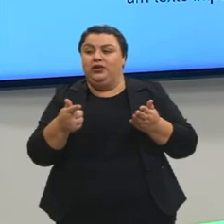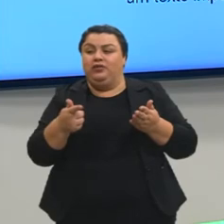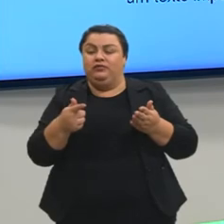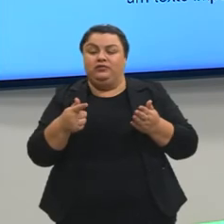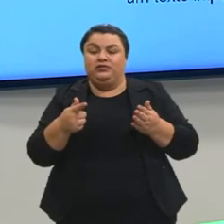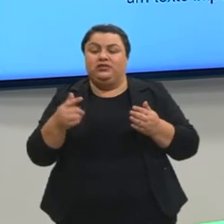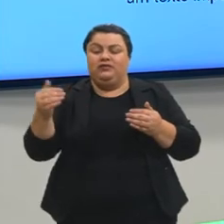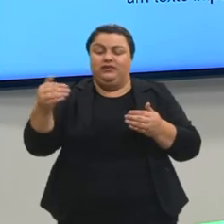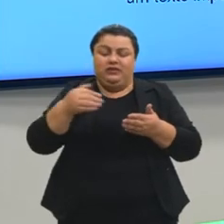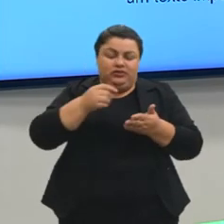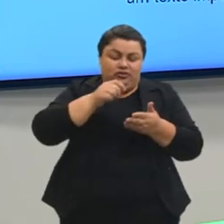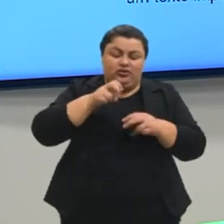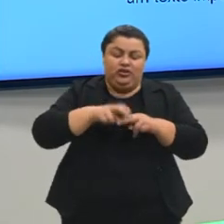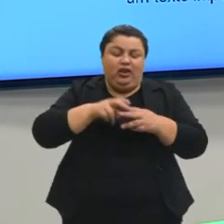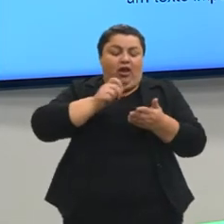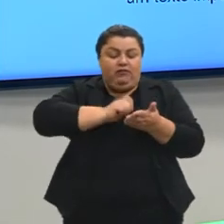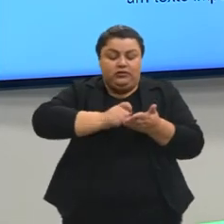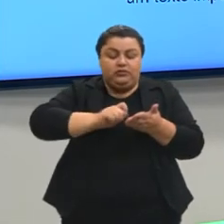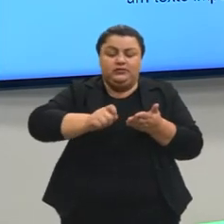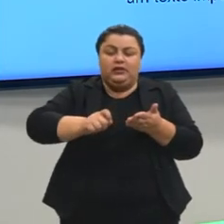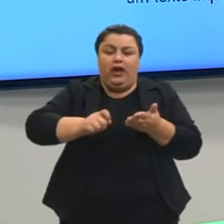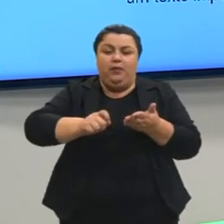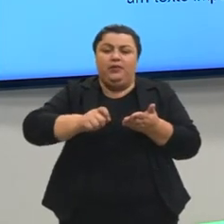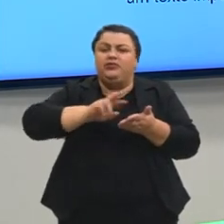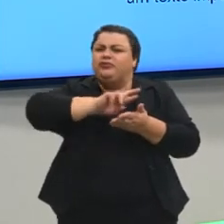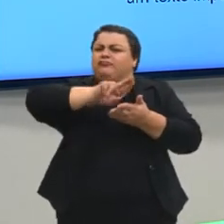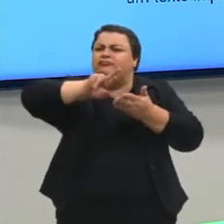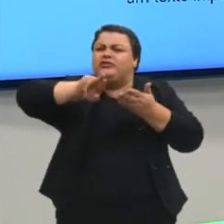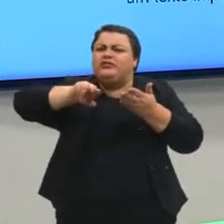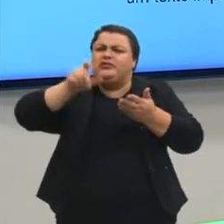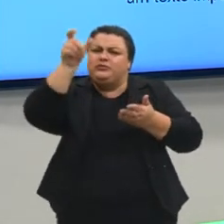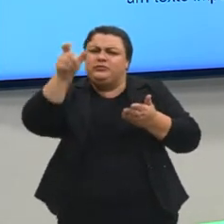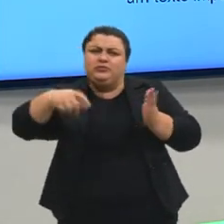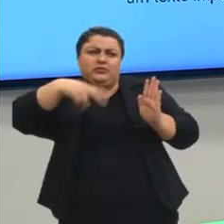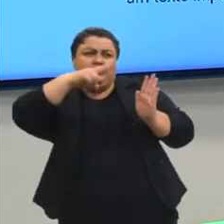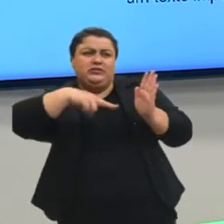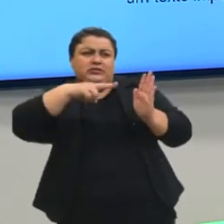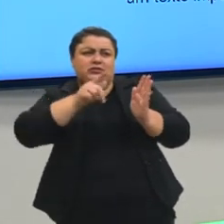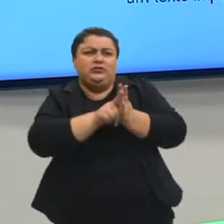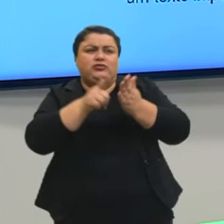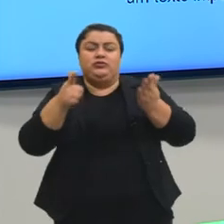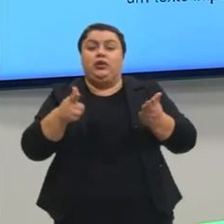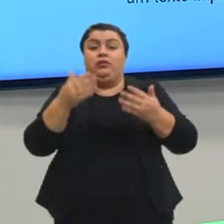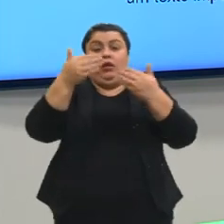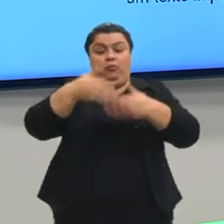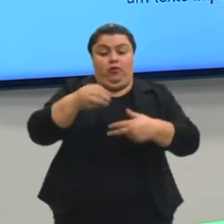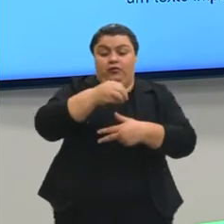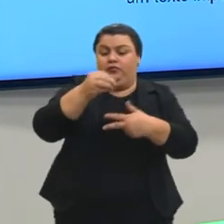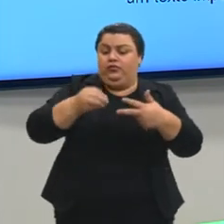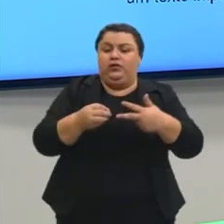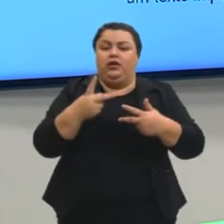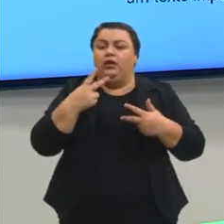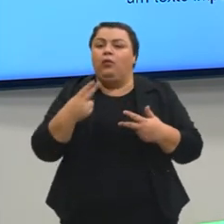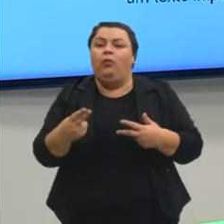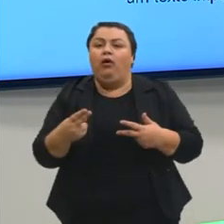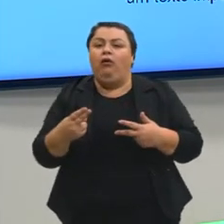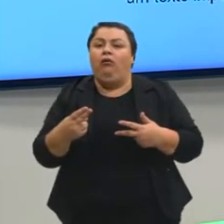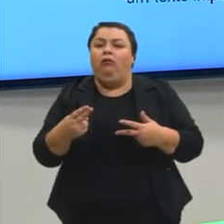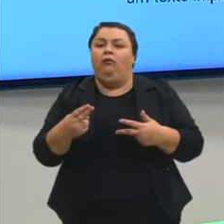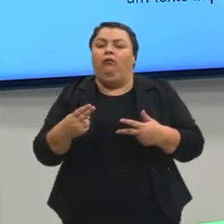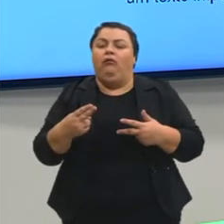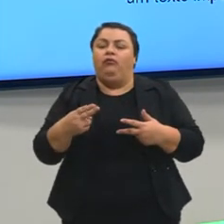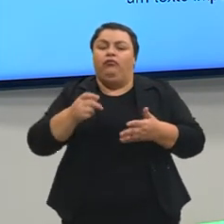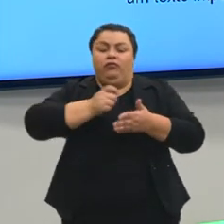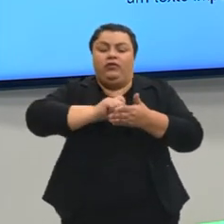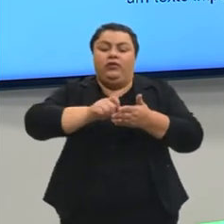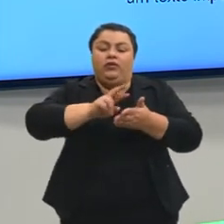vai chegar lá, tu vai escrever para vários tipos de leitores no jornal. Na prova do Enem, tu vai escrever para quem? Para um corretor. Então,